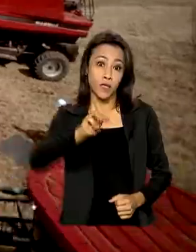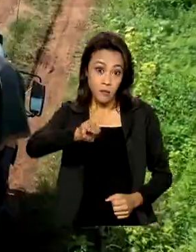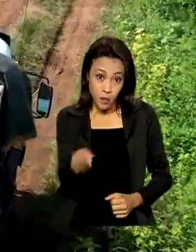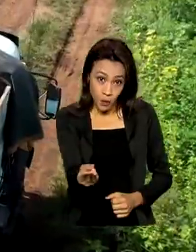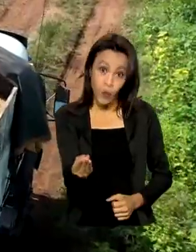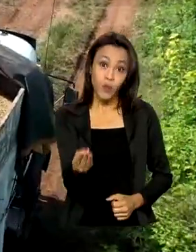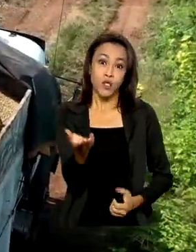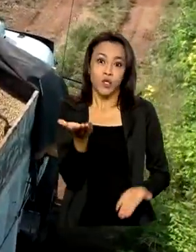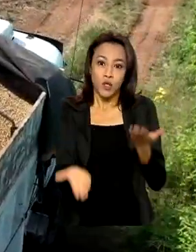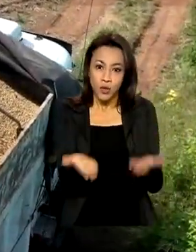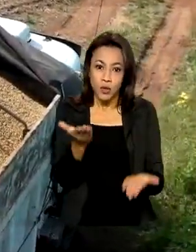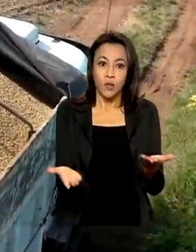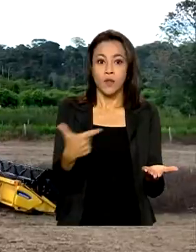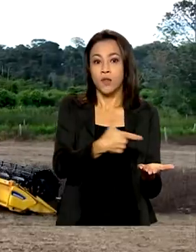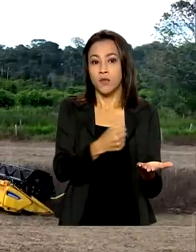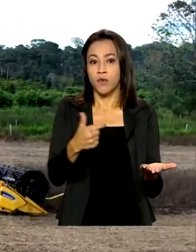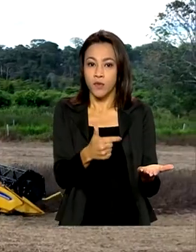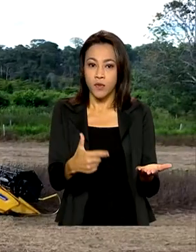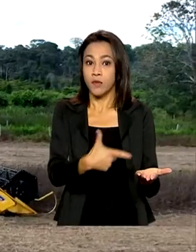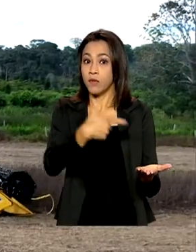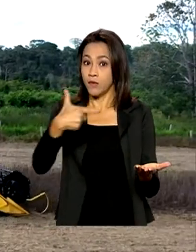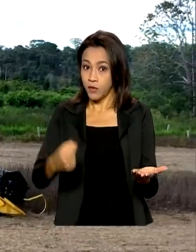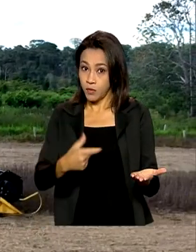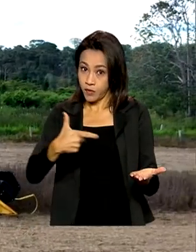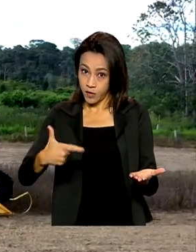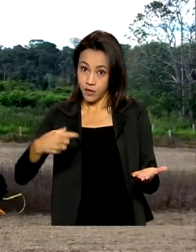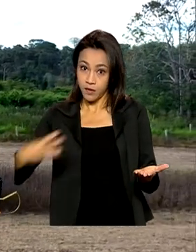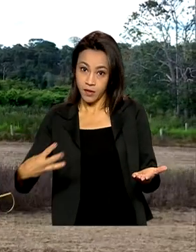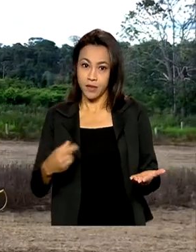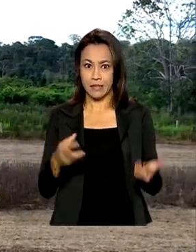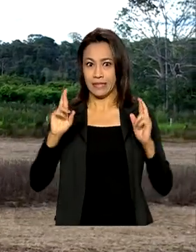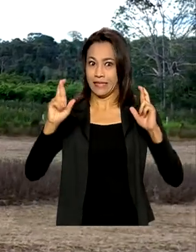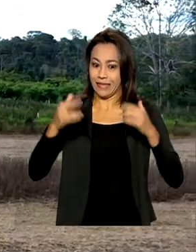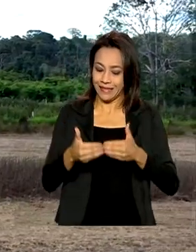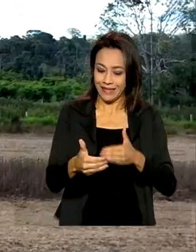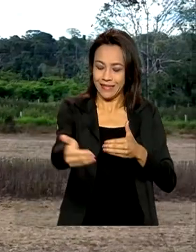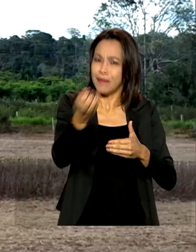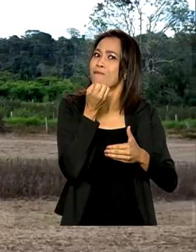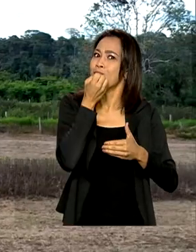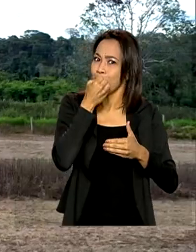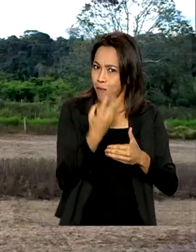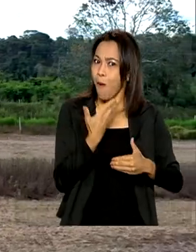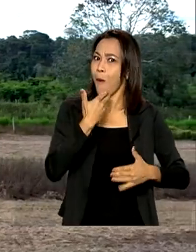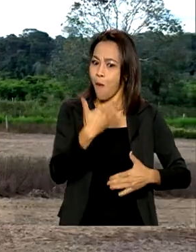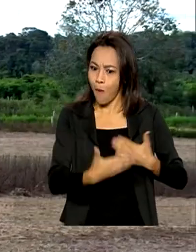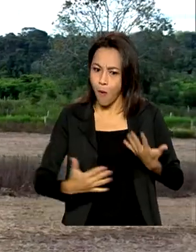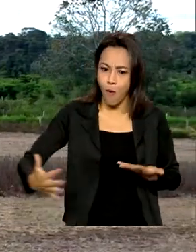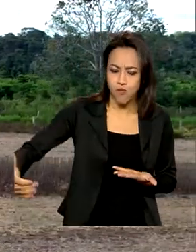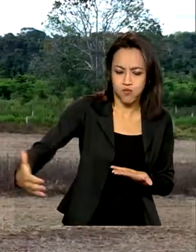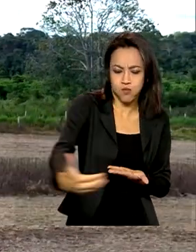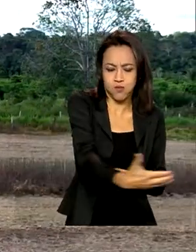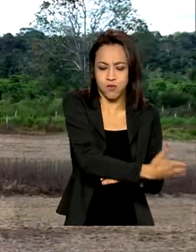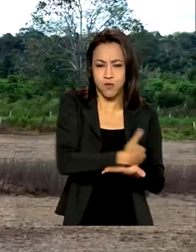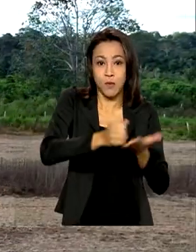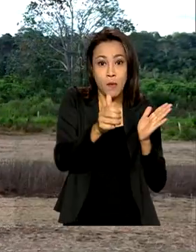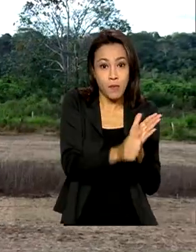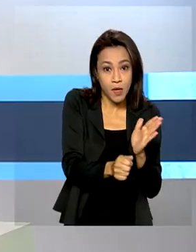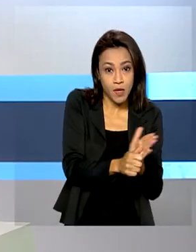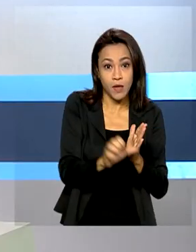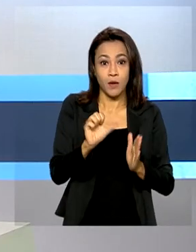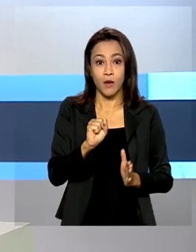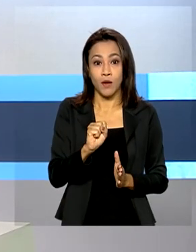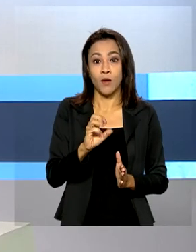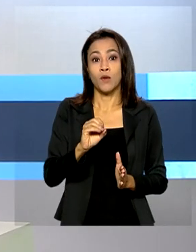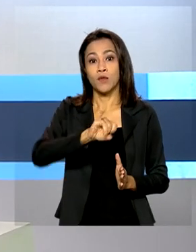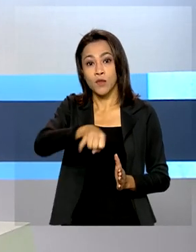2022-2023. Expectativa é de bom desempenho para a colheita do milho, soja e arroz.